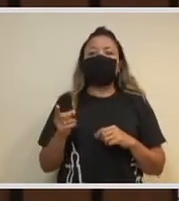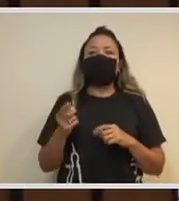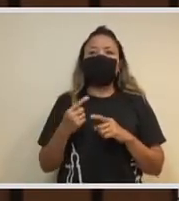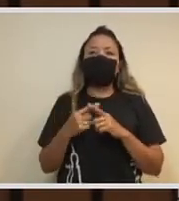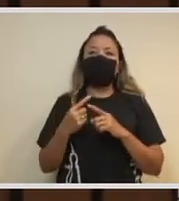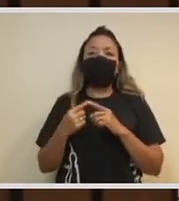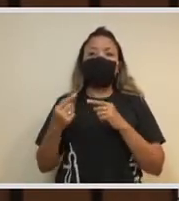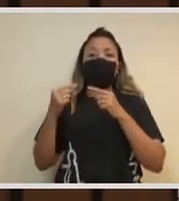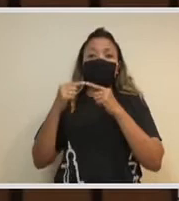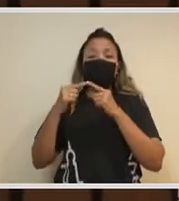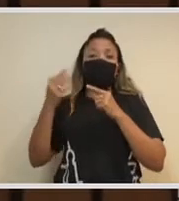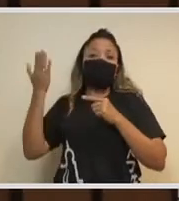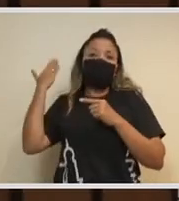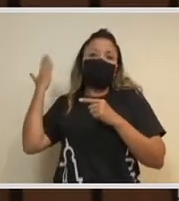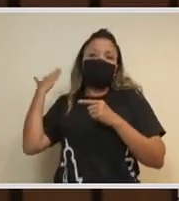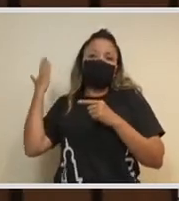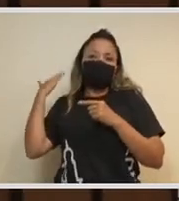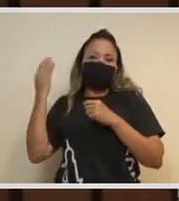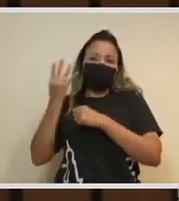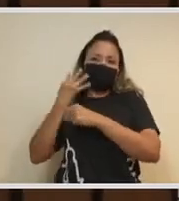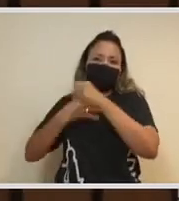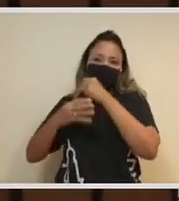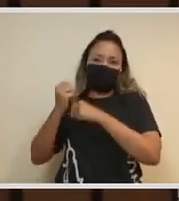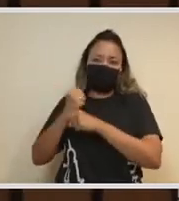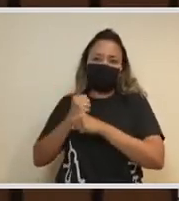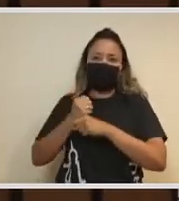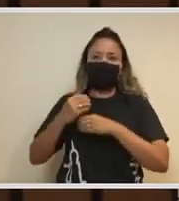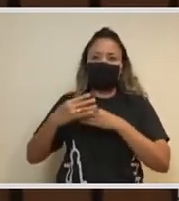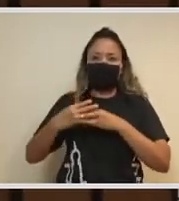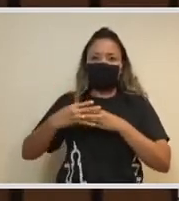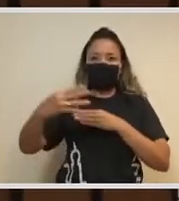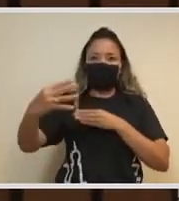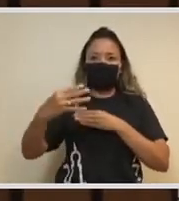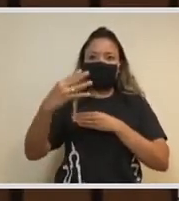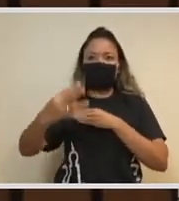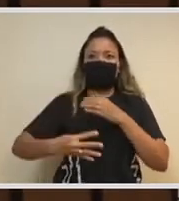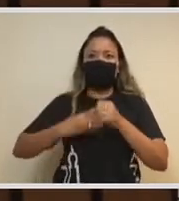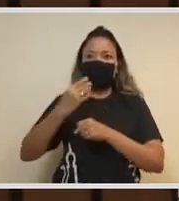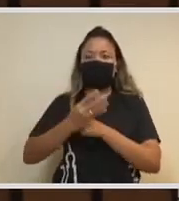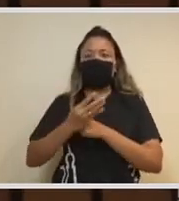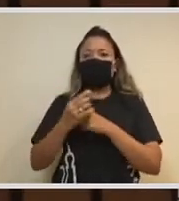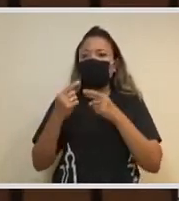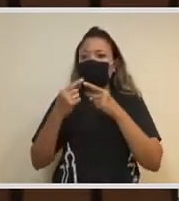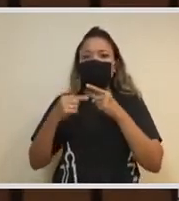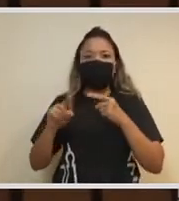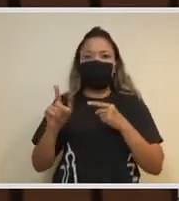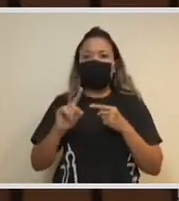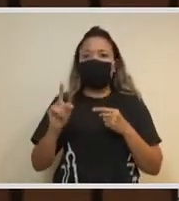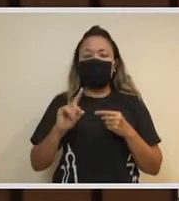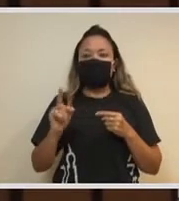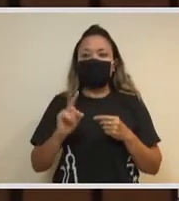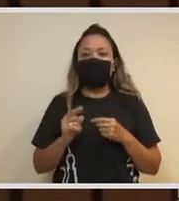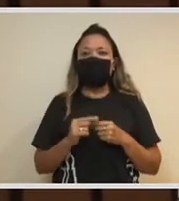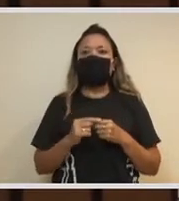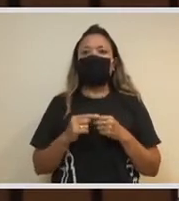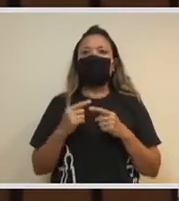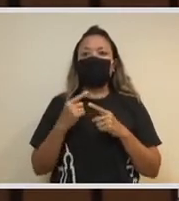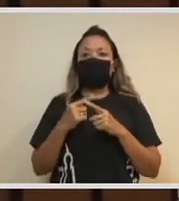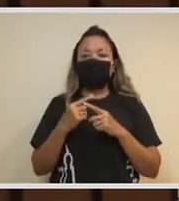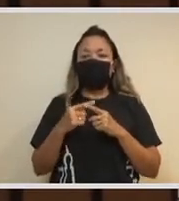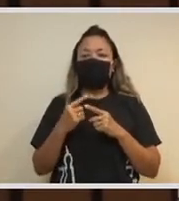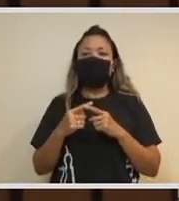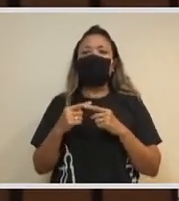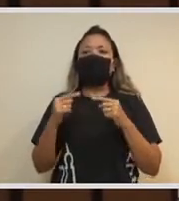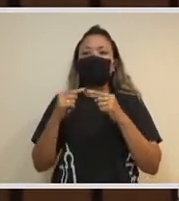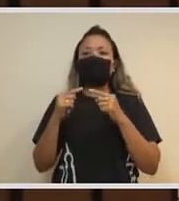de política mais geral, de desinvestimentos, que tinha a ver com a coordenação do complexo dos Institutos